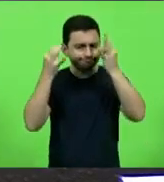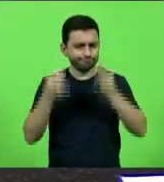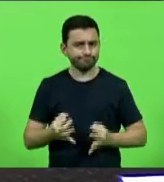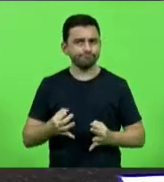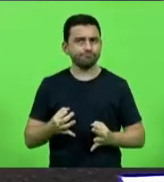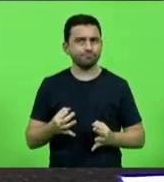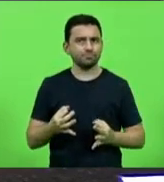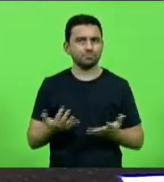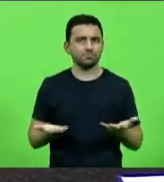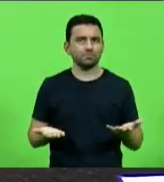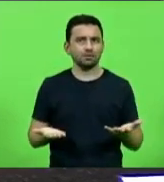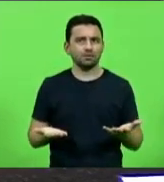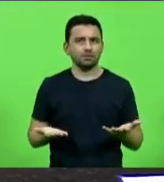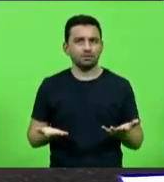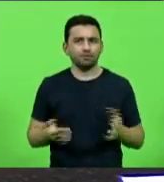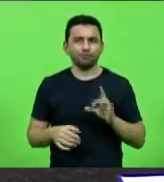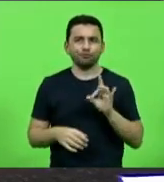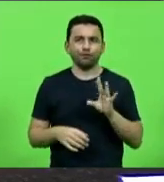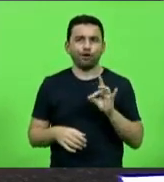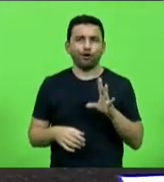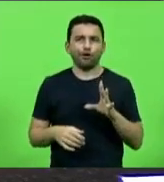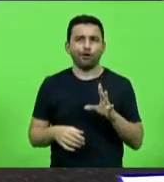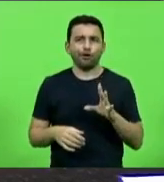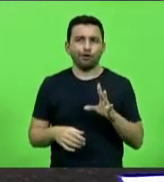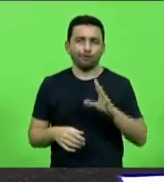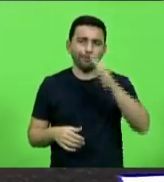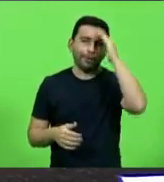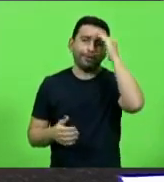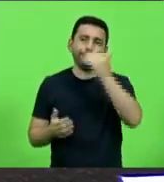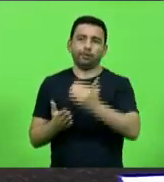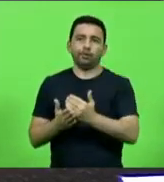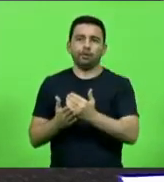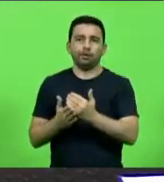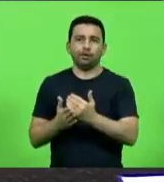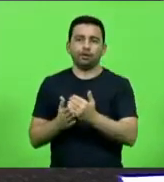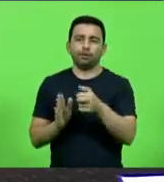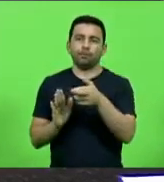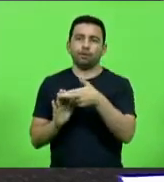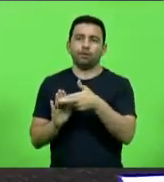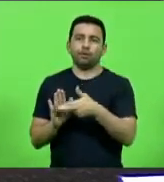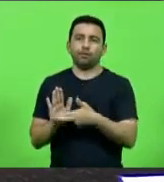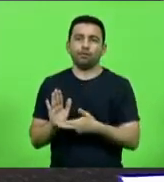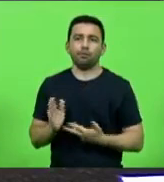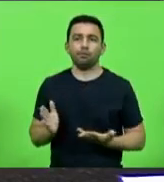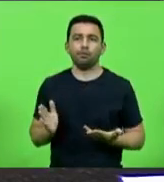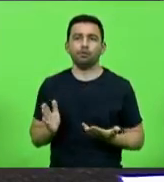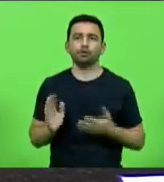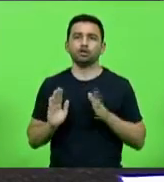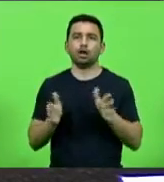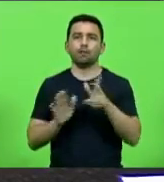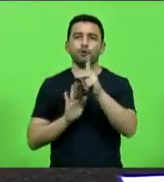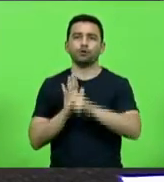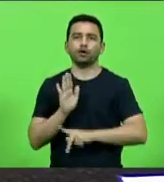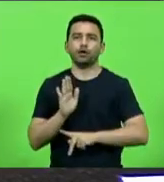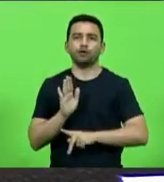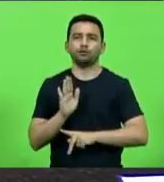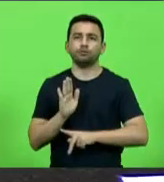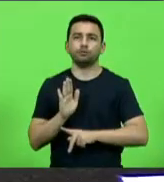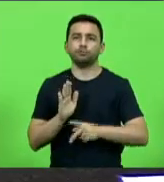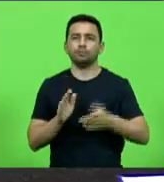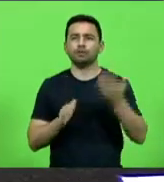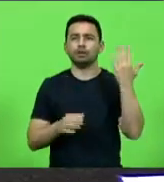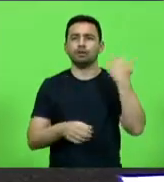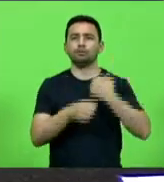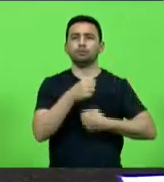apenas aquele cumprimento de tabela, que foi aquele projeto protocolar encaminhado no passado,